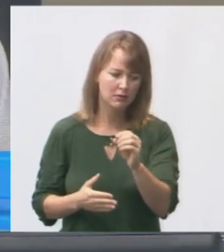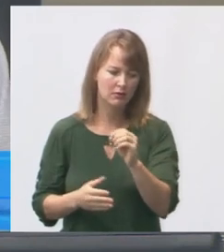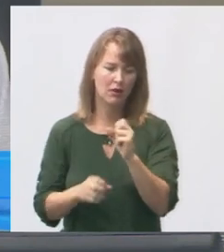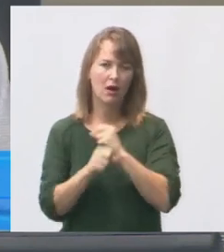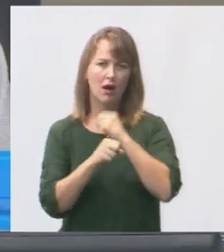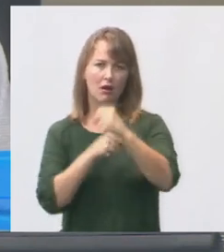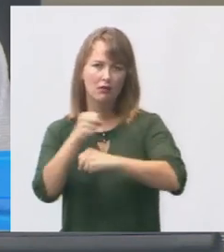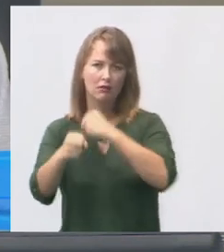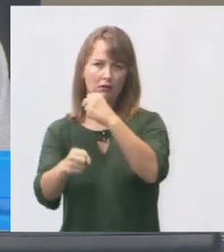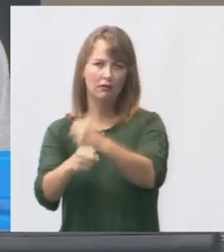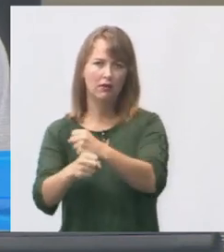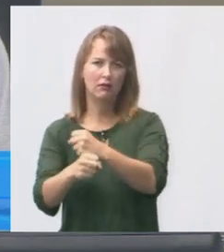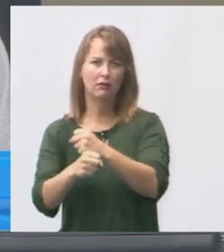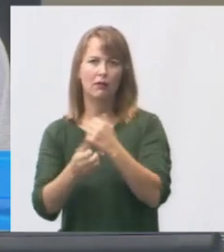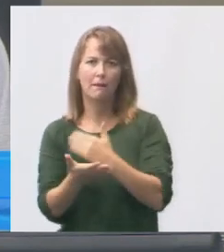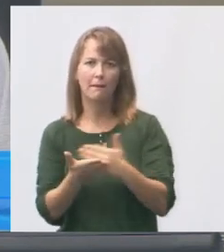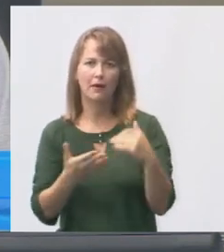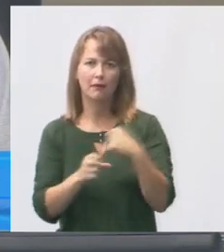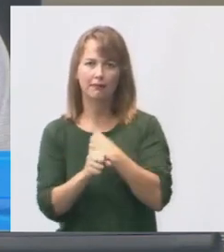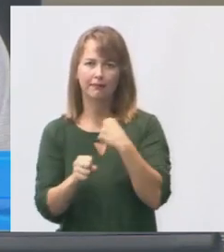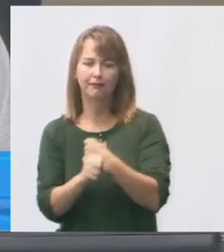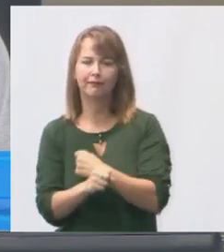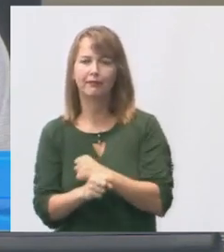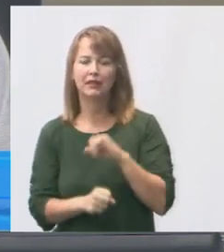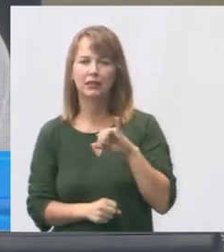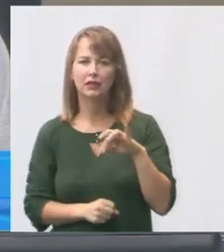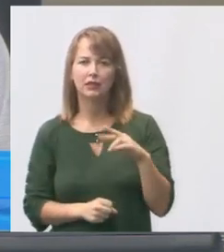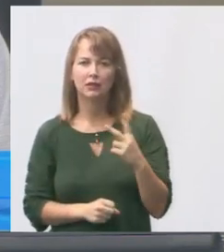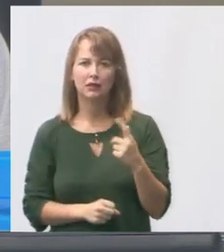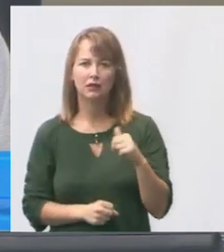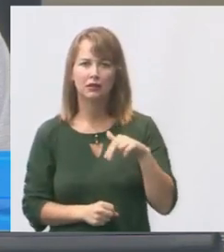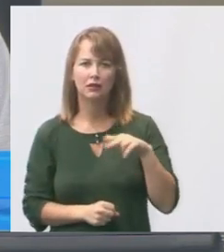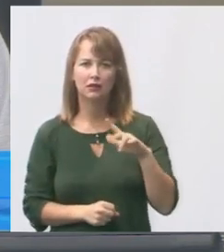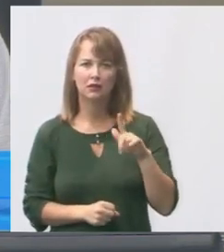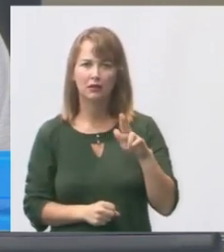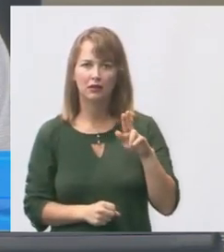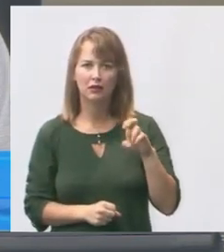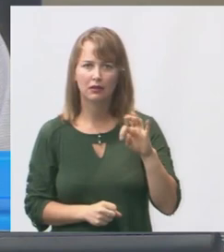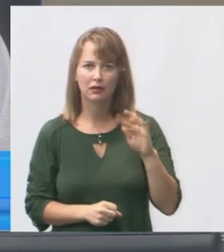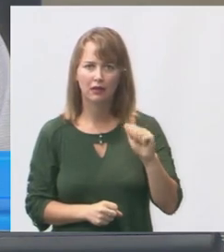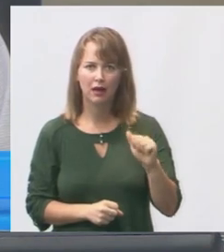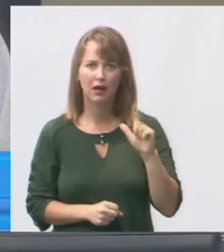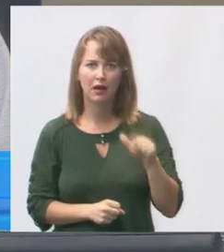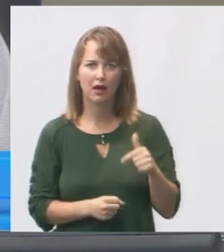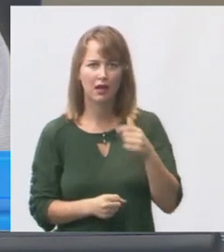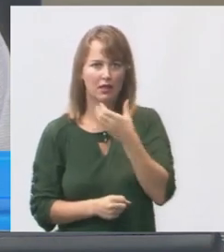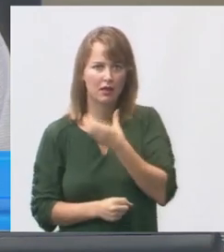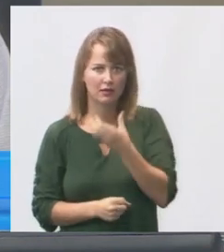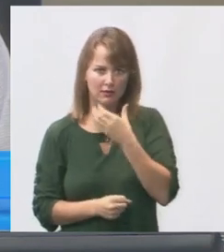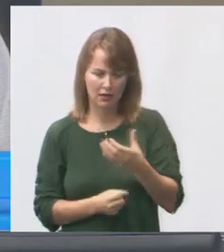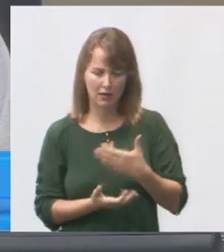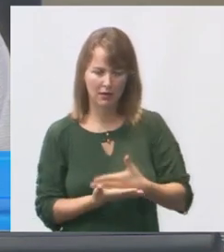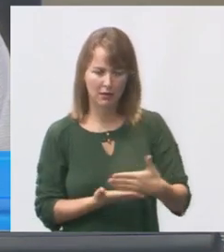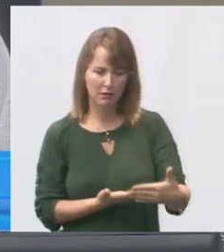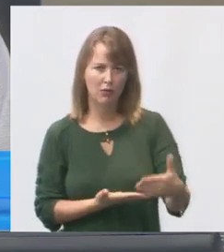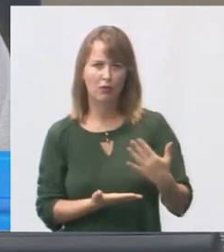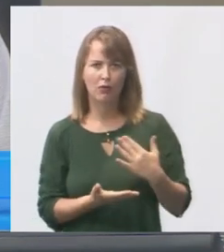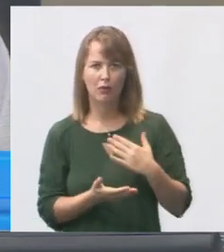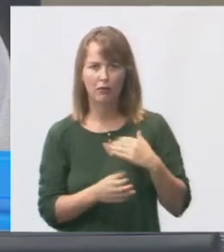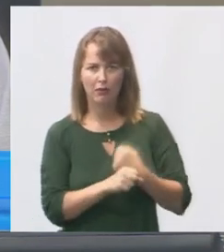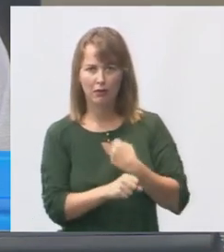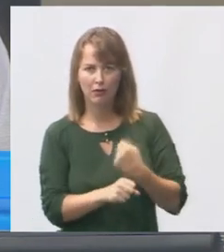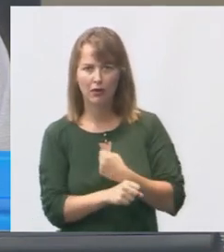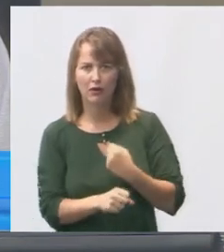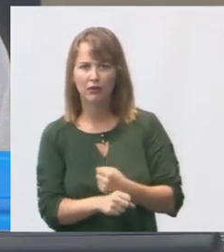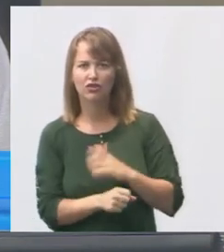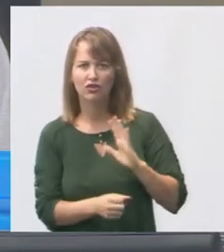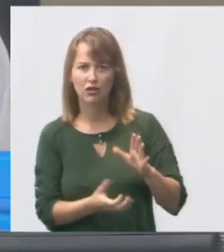Então, aqui em Anguetá, a previsão é dezembro desse ano, ou seja, já deve estar licitado, nós vamos